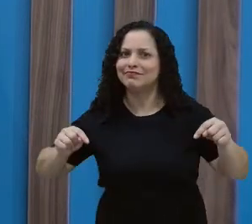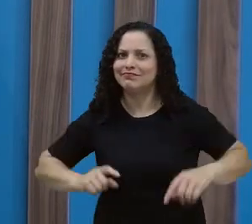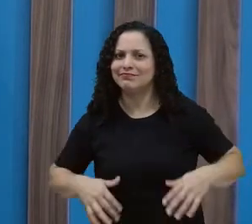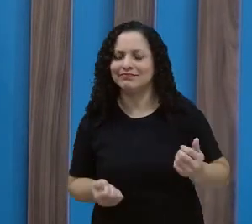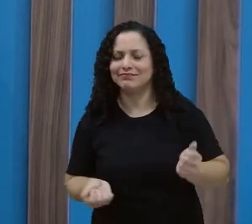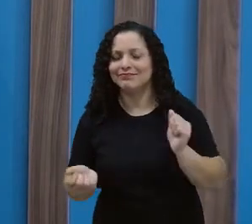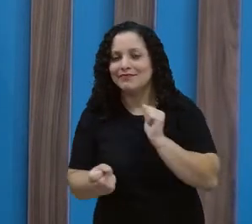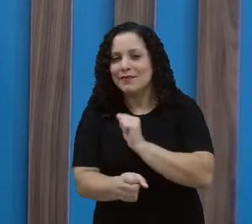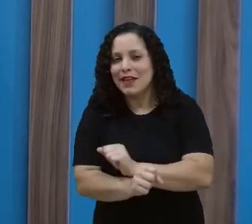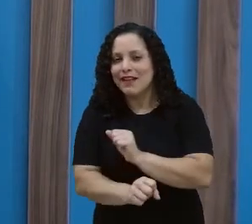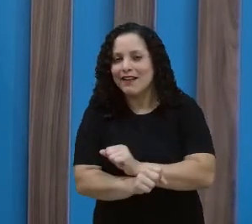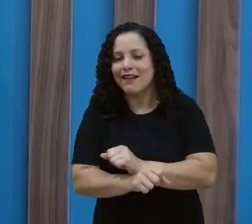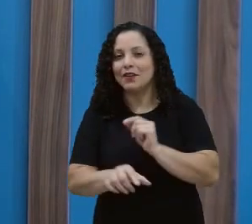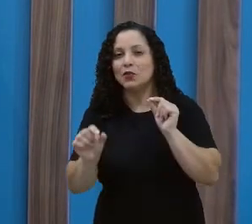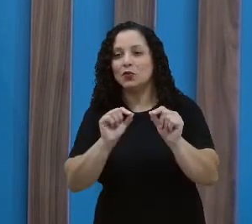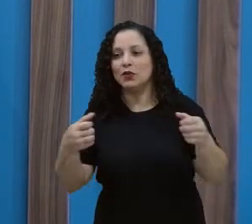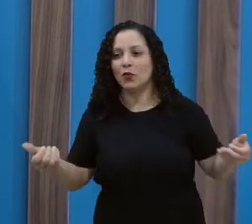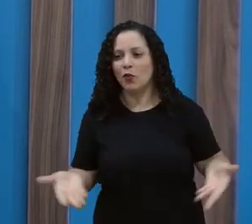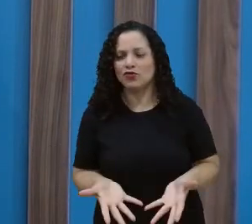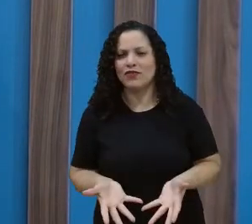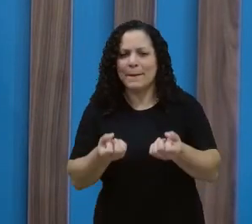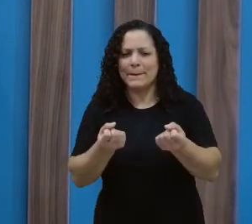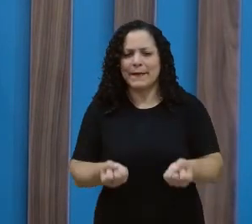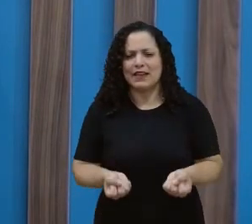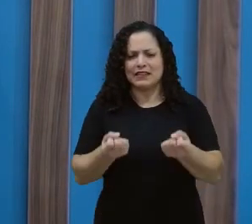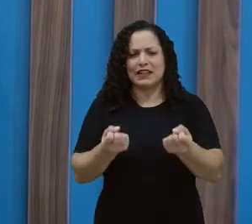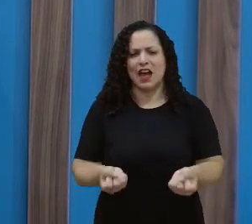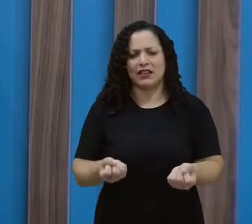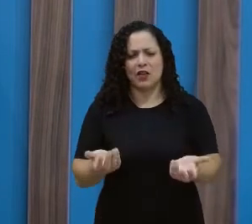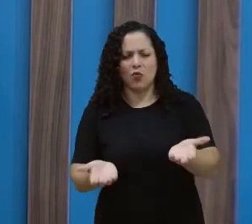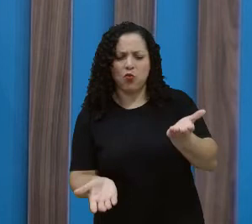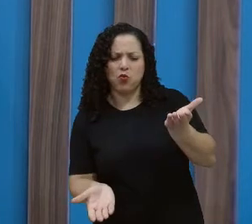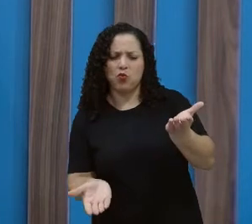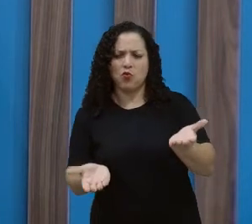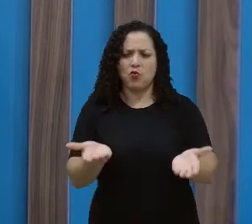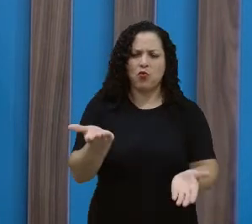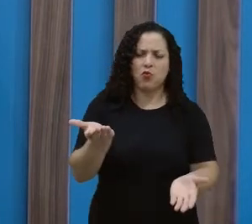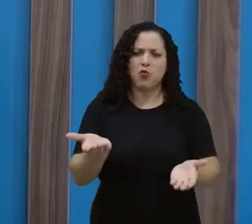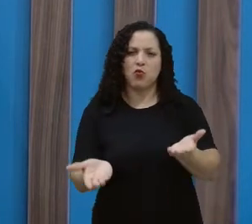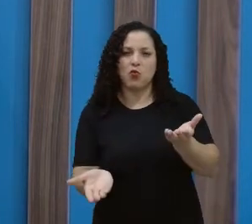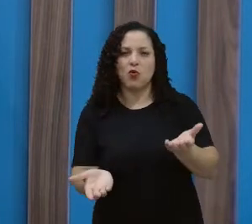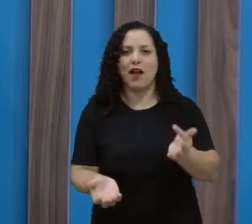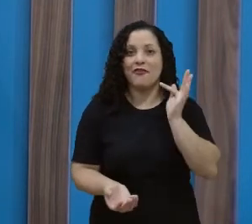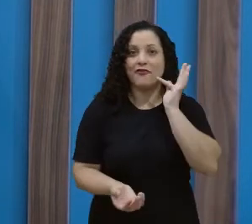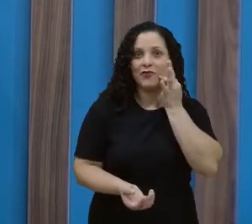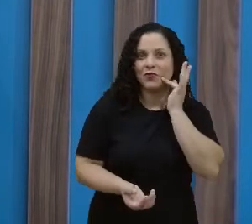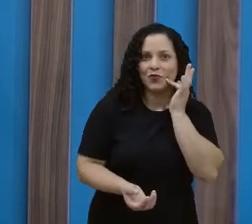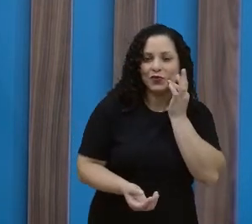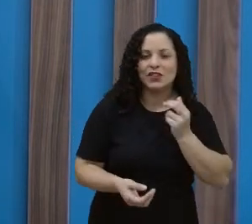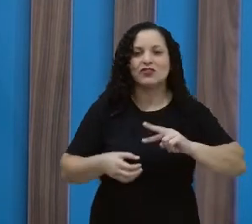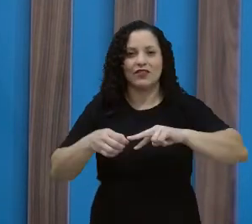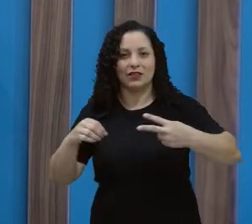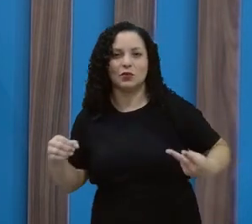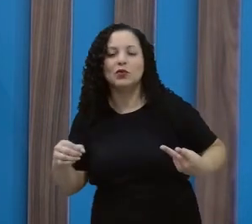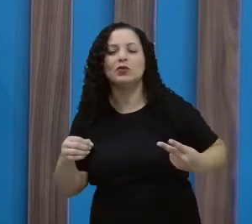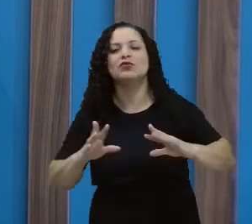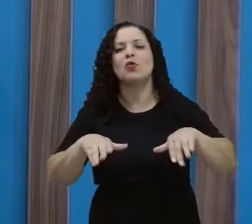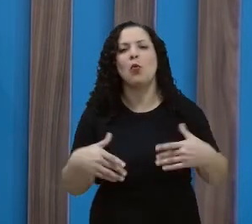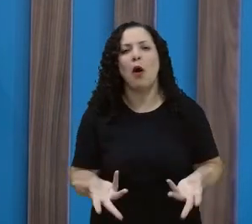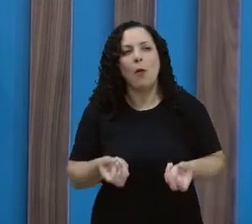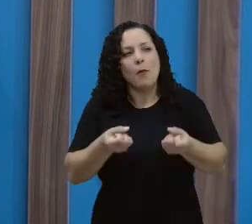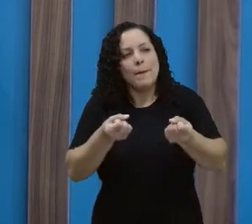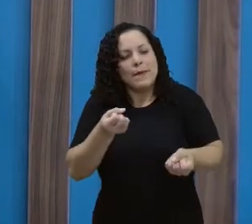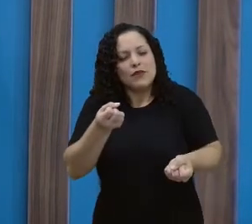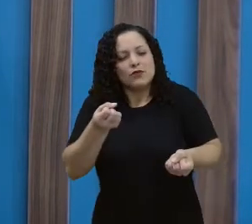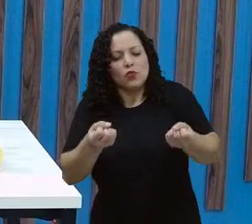gente vai pesar frutas, verduras, ver qual o peso de cada um, não é isso, professora